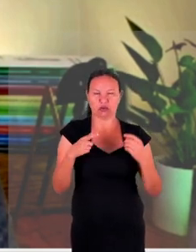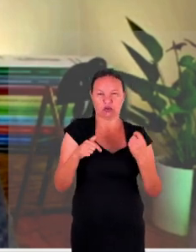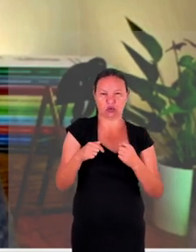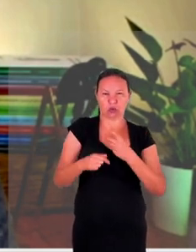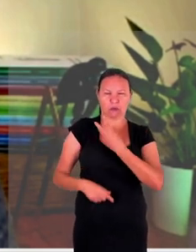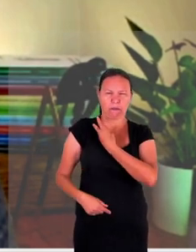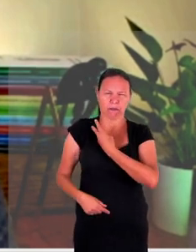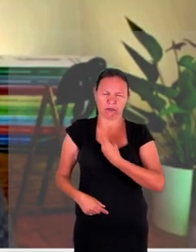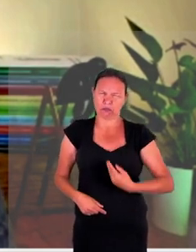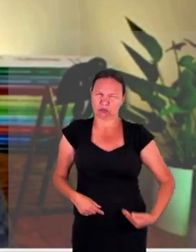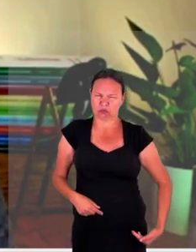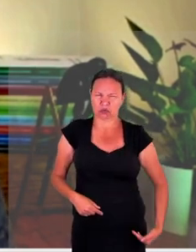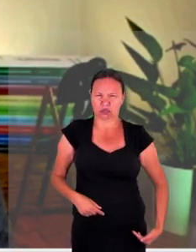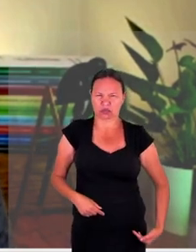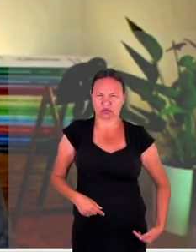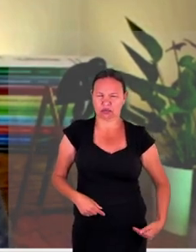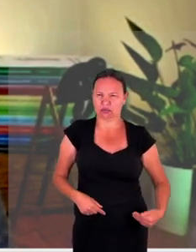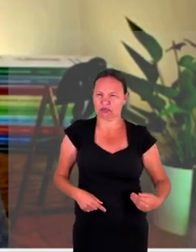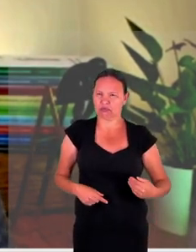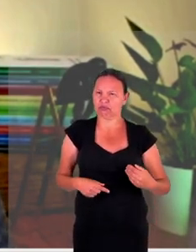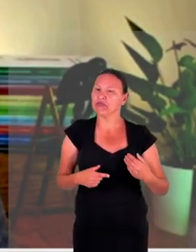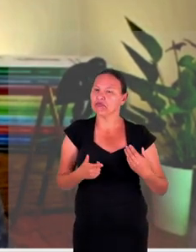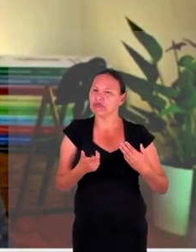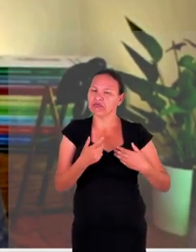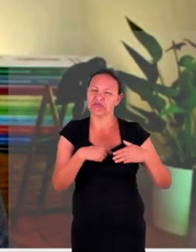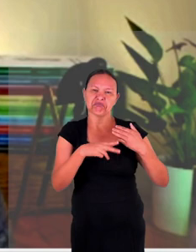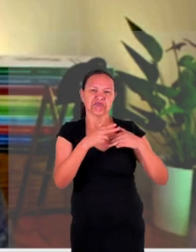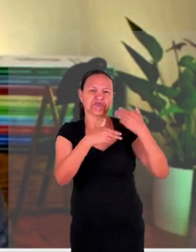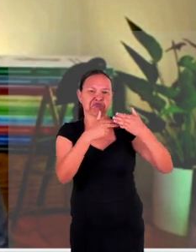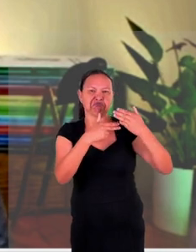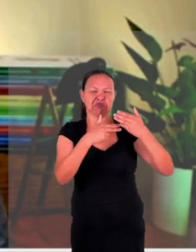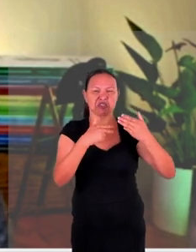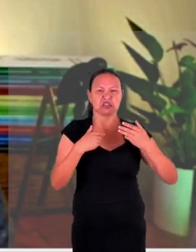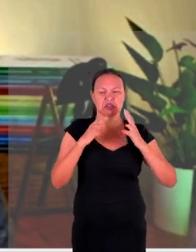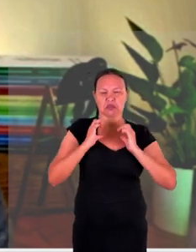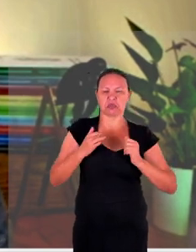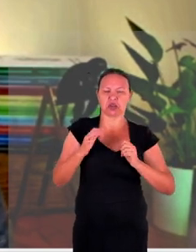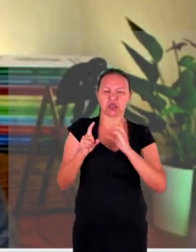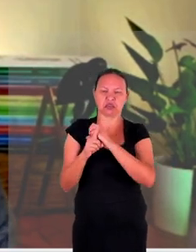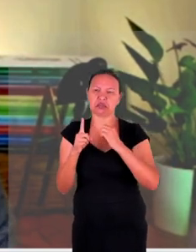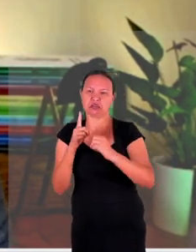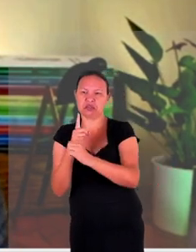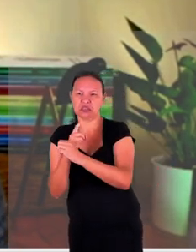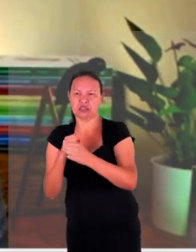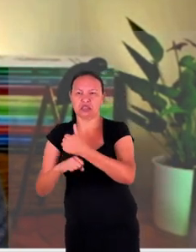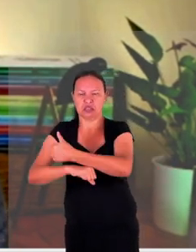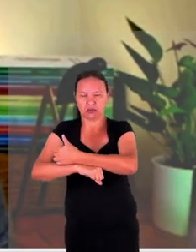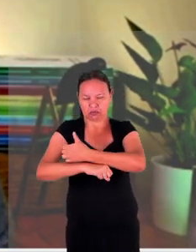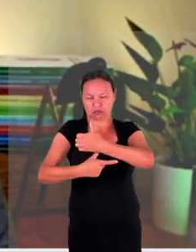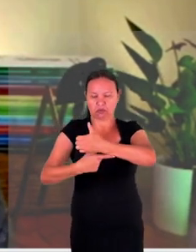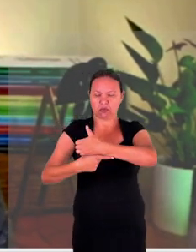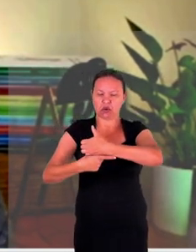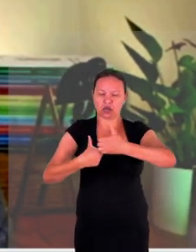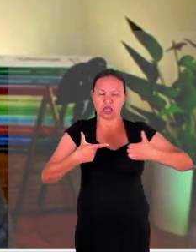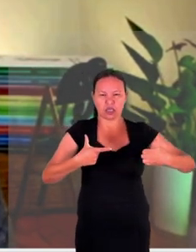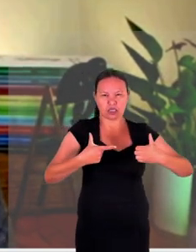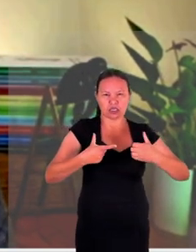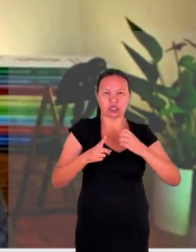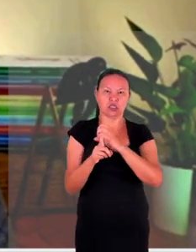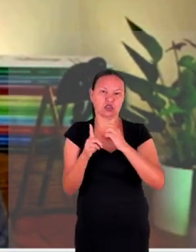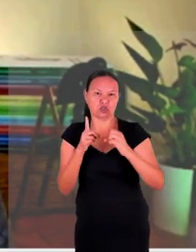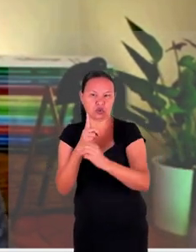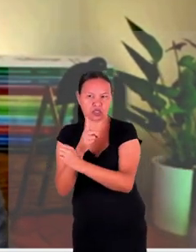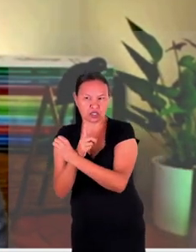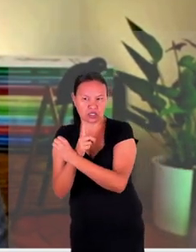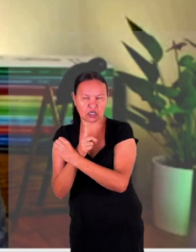jurídico e a extração de outros elementos morais religiosos econômicos e psicológicos isso